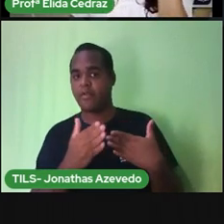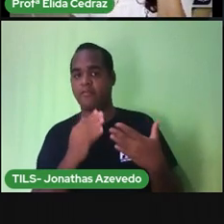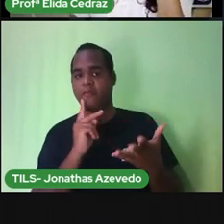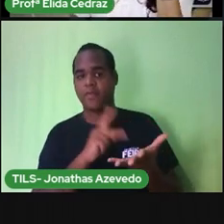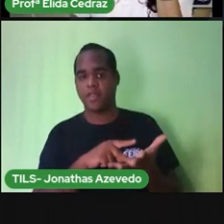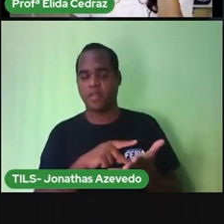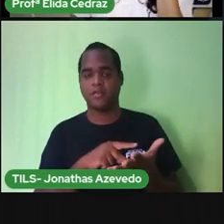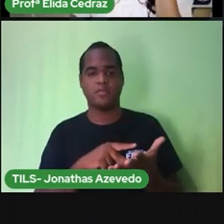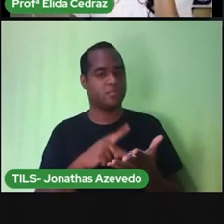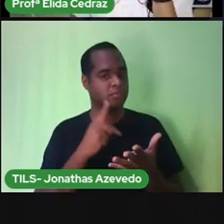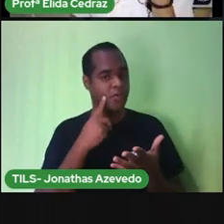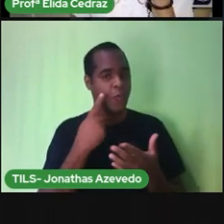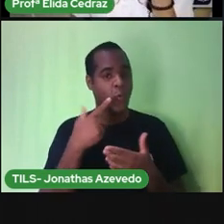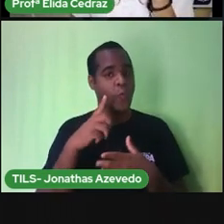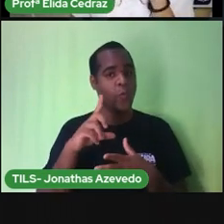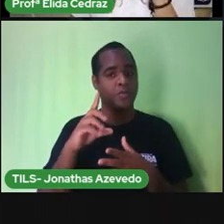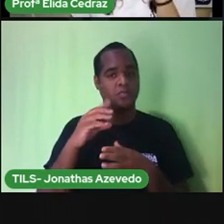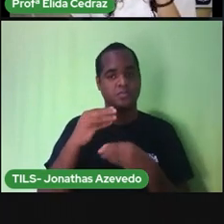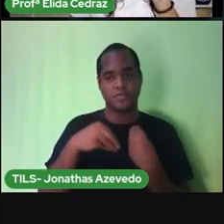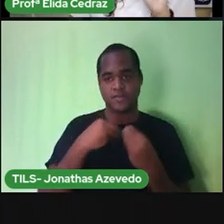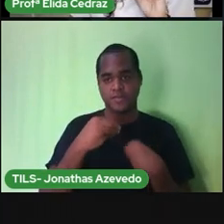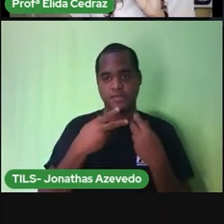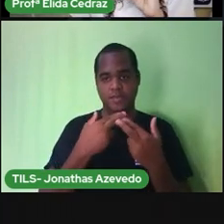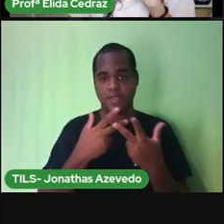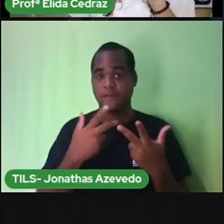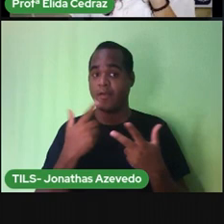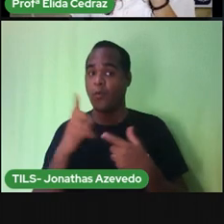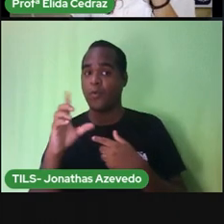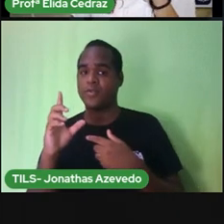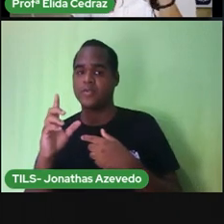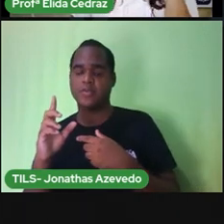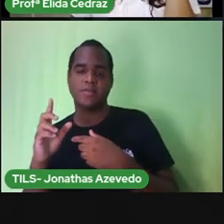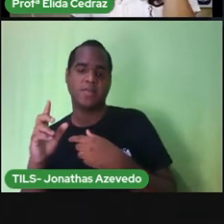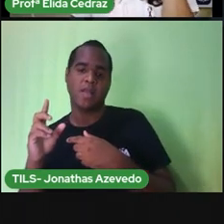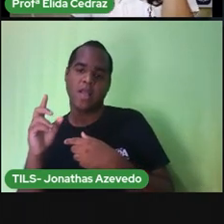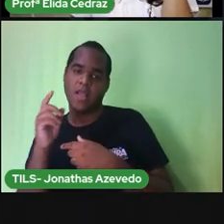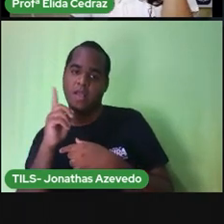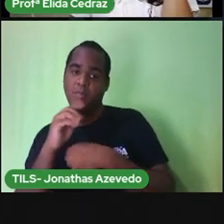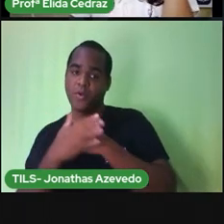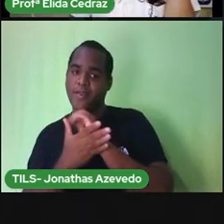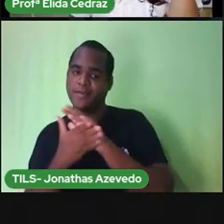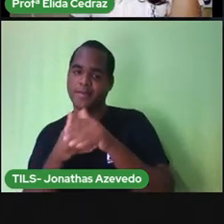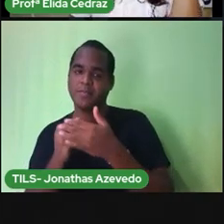sabonete com a data de fabricação e validade e um shampoo da mesma forma